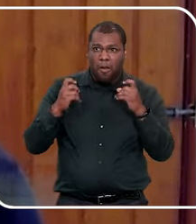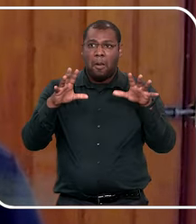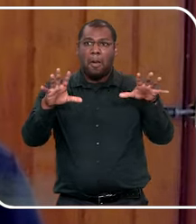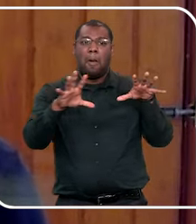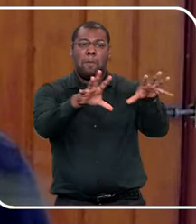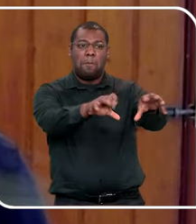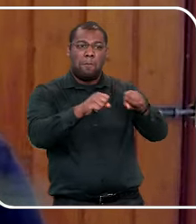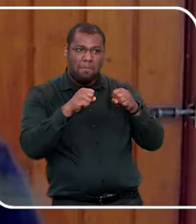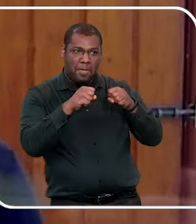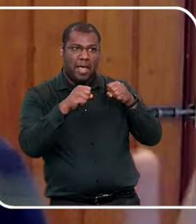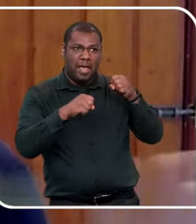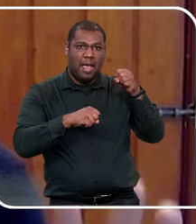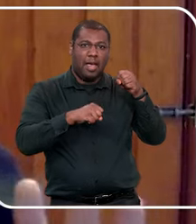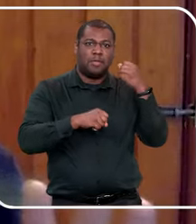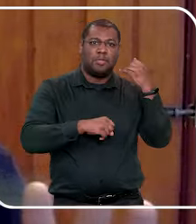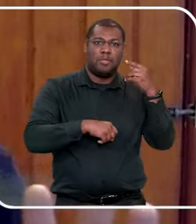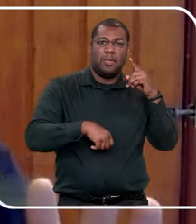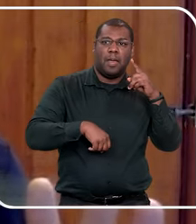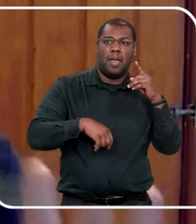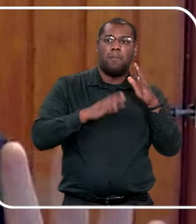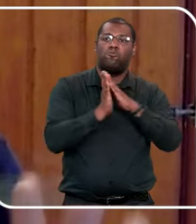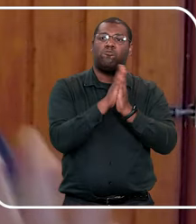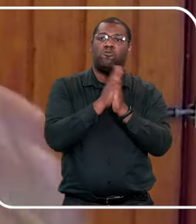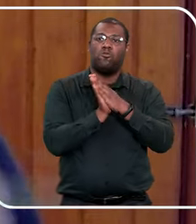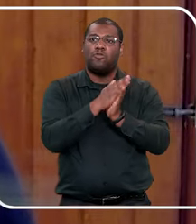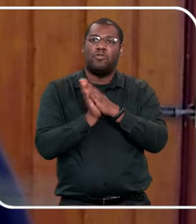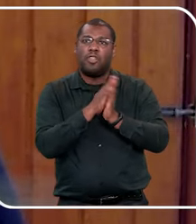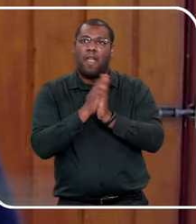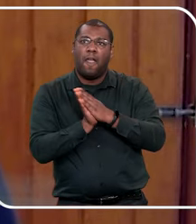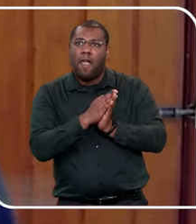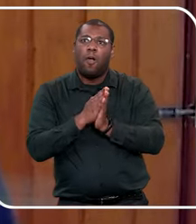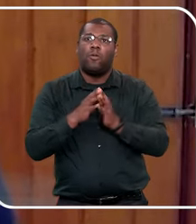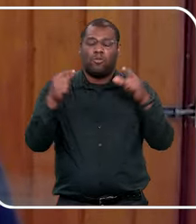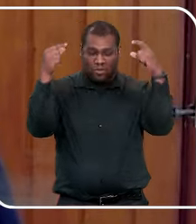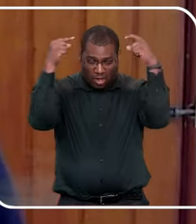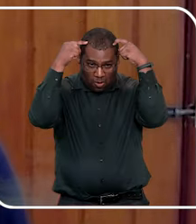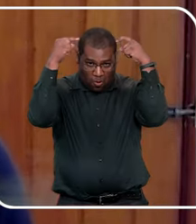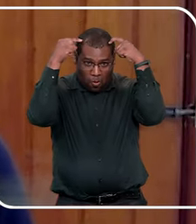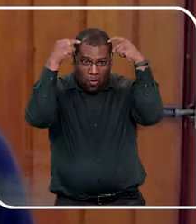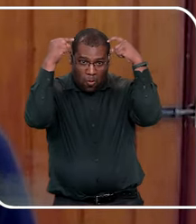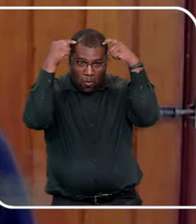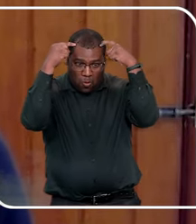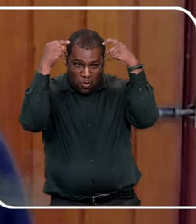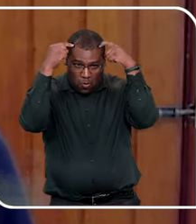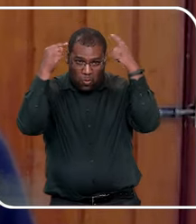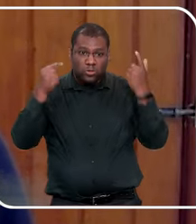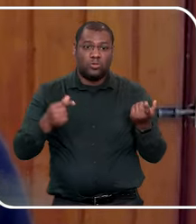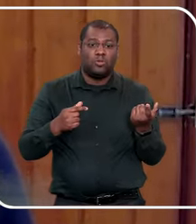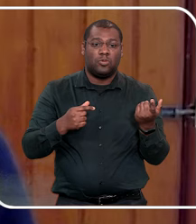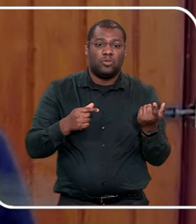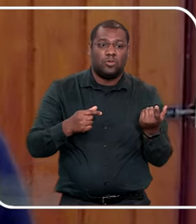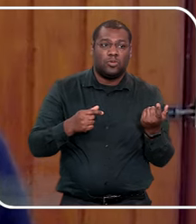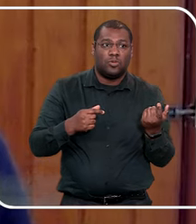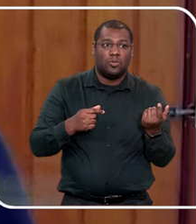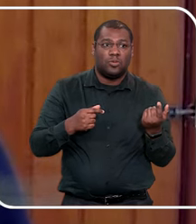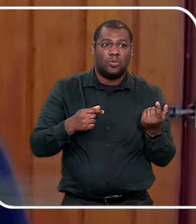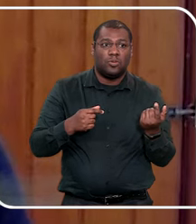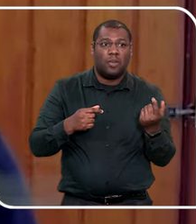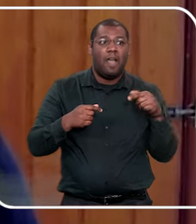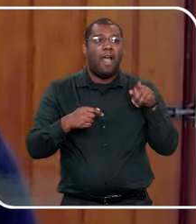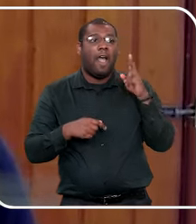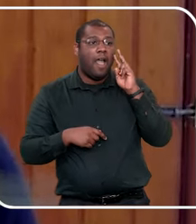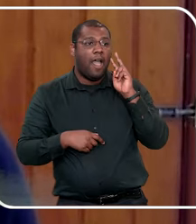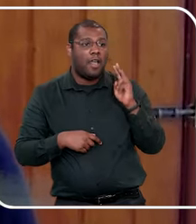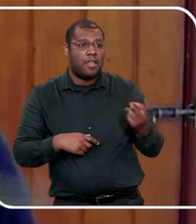igualzinho, né, e mudando a posição ainda, e a pessoa que cuidava deles, desses irmãos, estava vendo vídeos